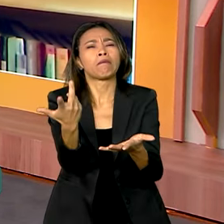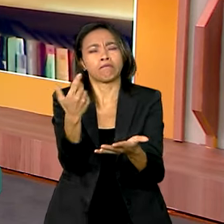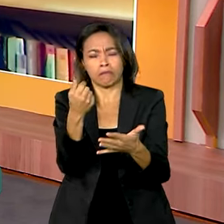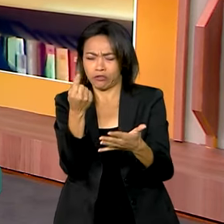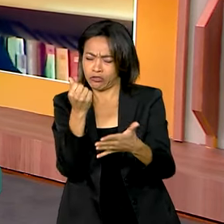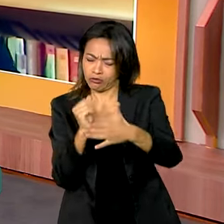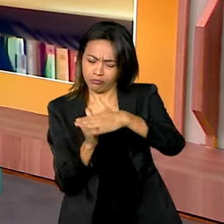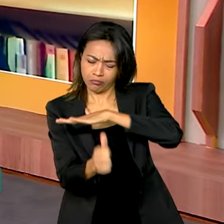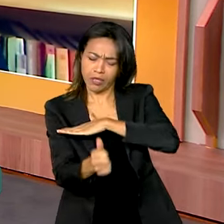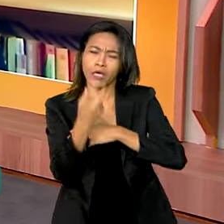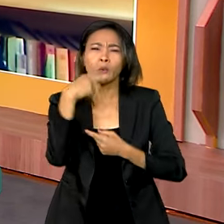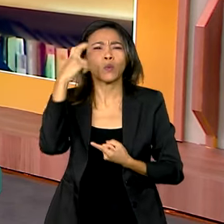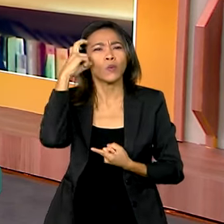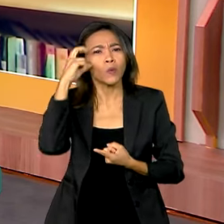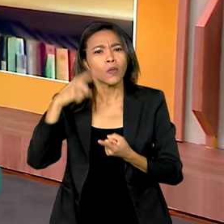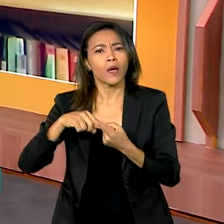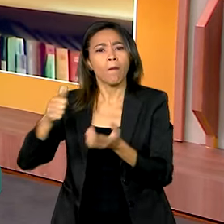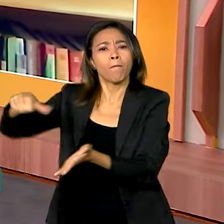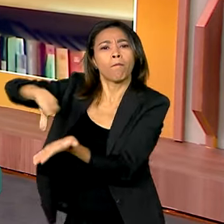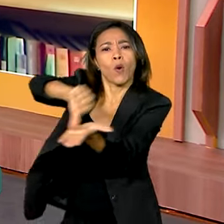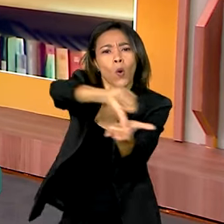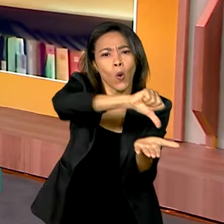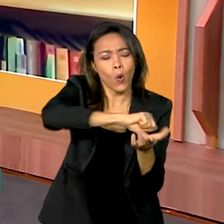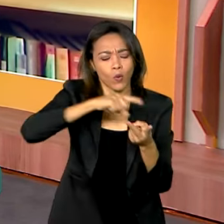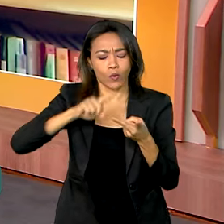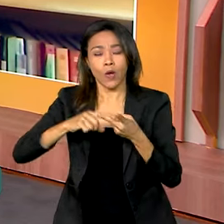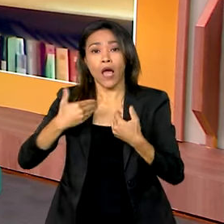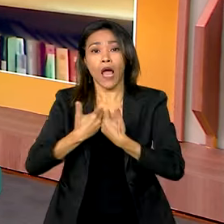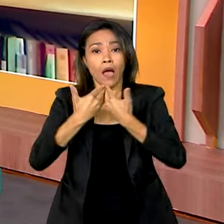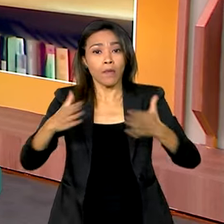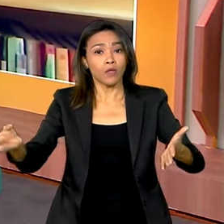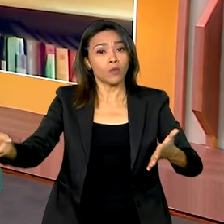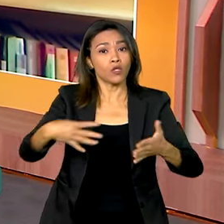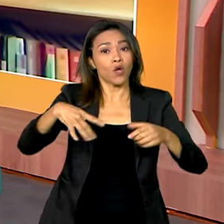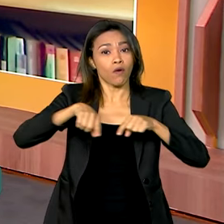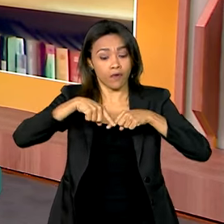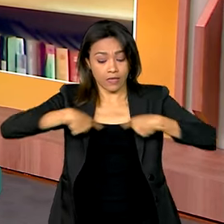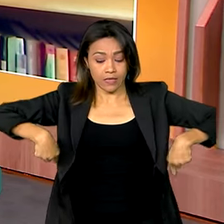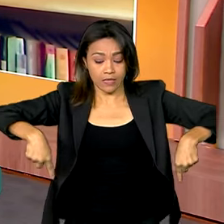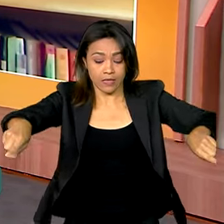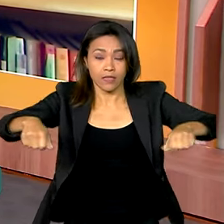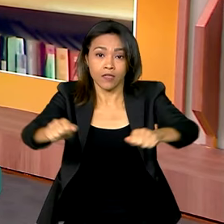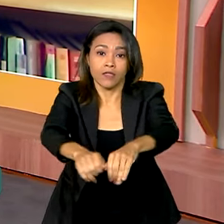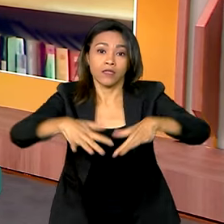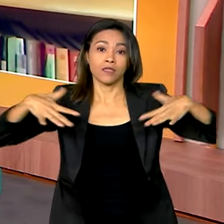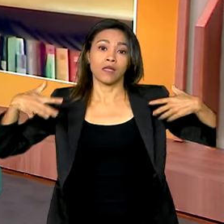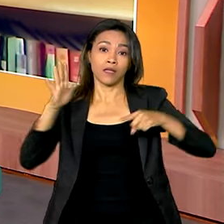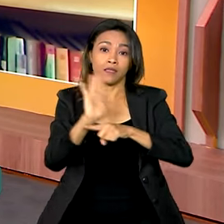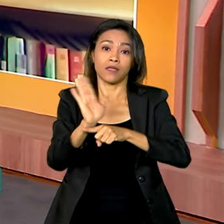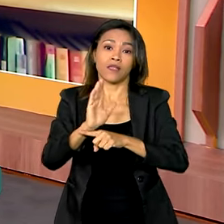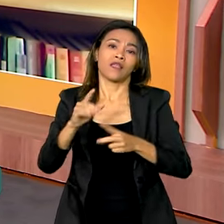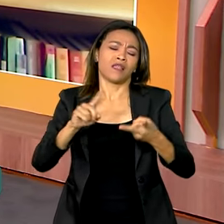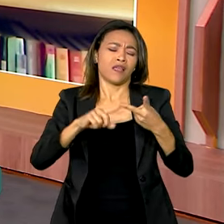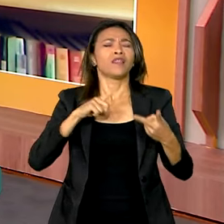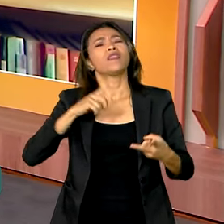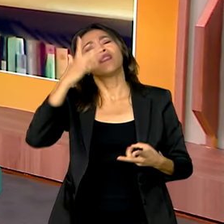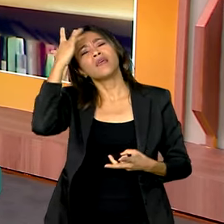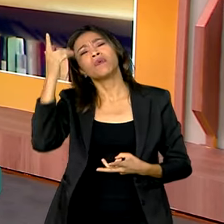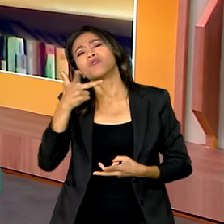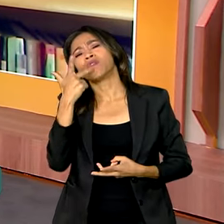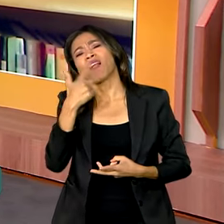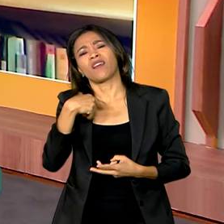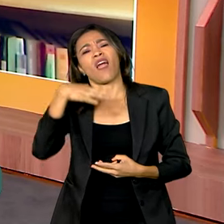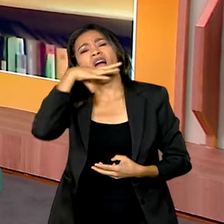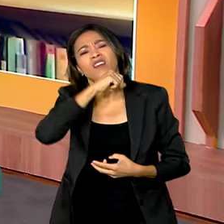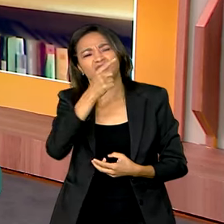senhora já falou aí de pontos de cultura, abertura de novas salas de cinema e tem gente que acha que investir na cultura não é importante. O que a senhora